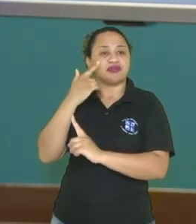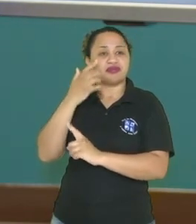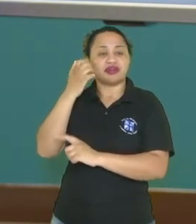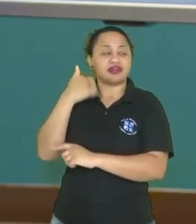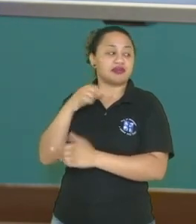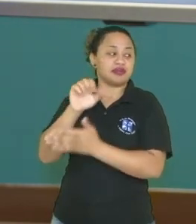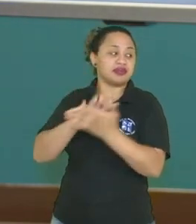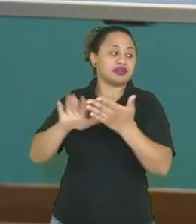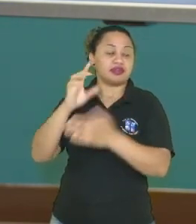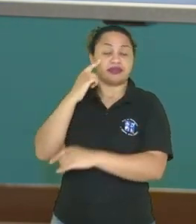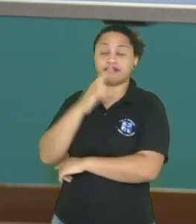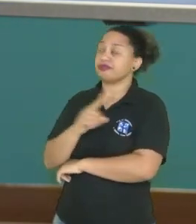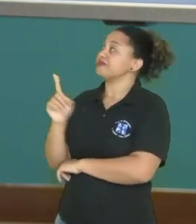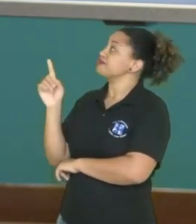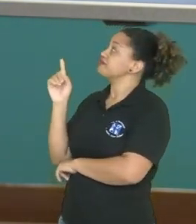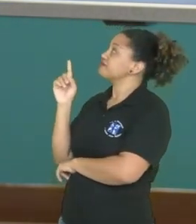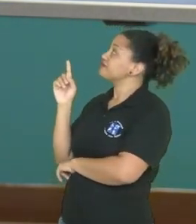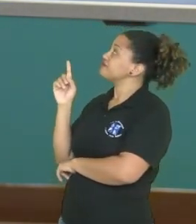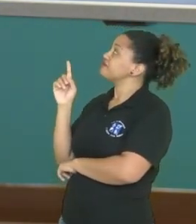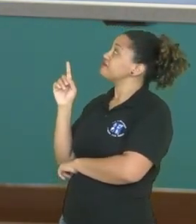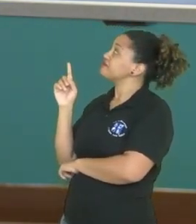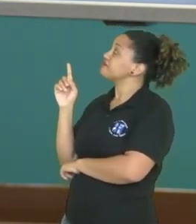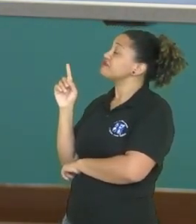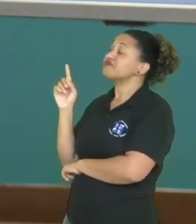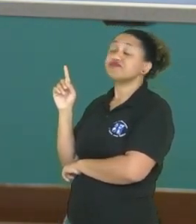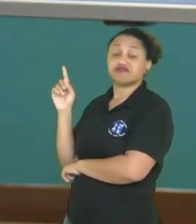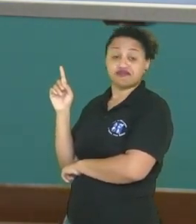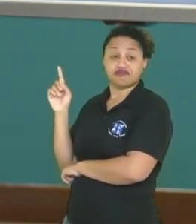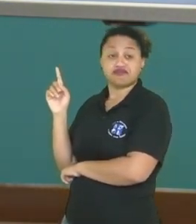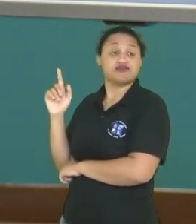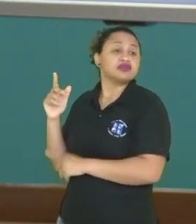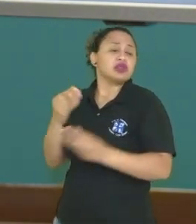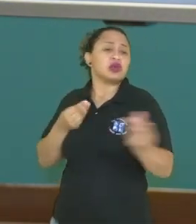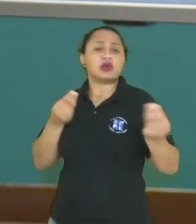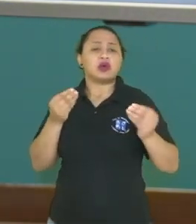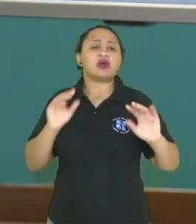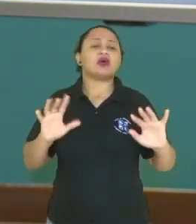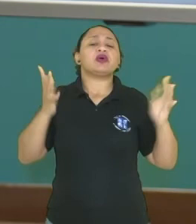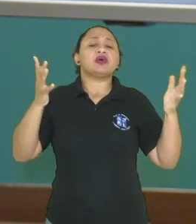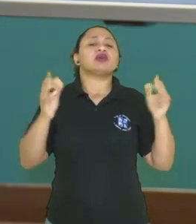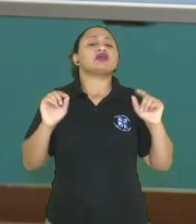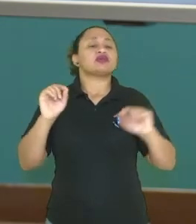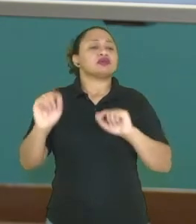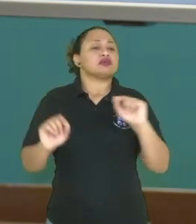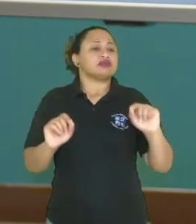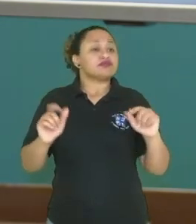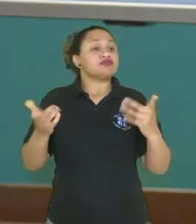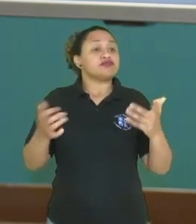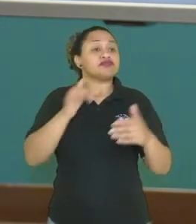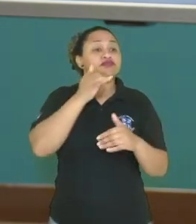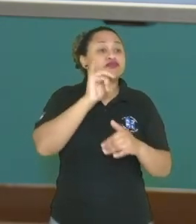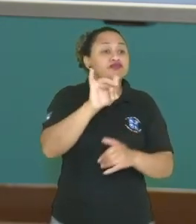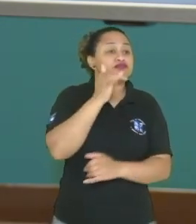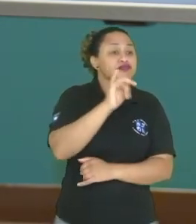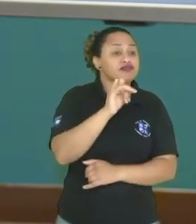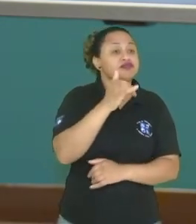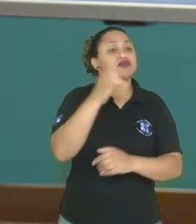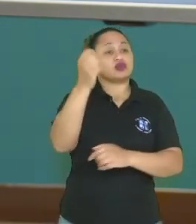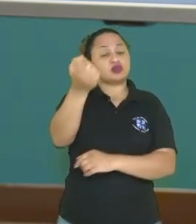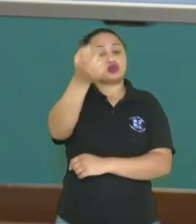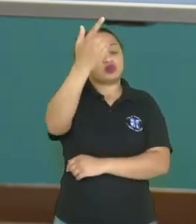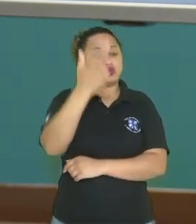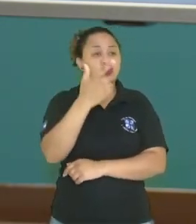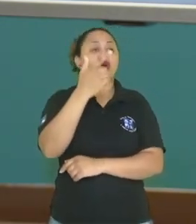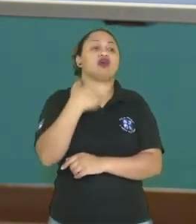Palmas. No Paraná mesmo, ok? Como que acontece, então, professora? Bem, então, a energia, a energia solar, ela